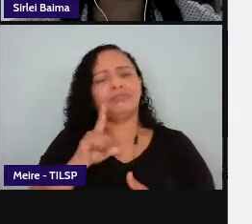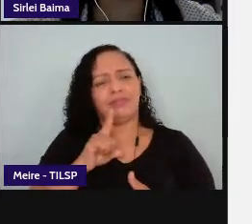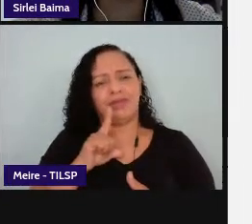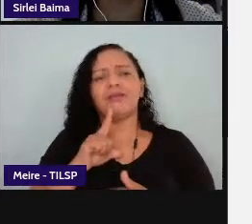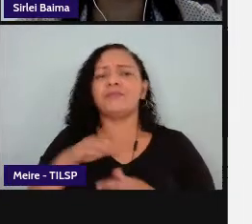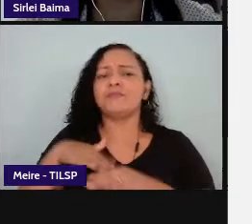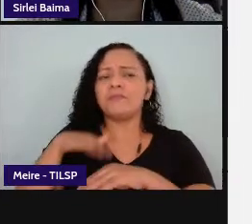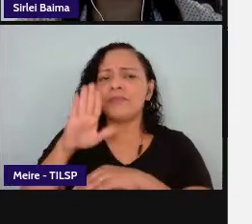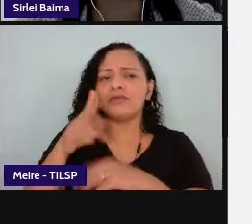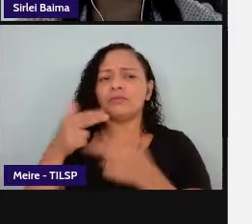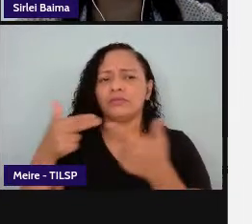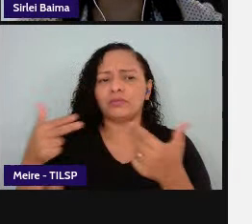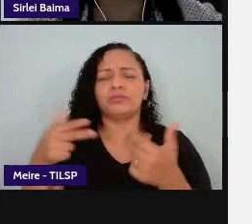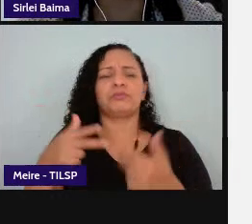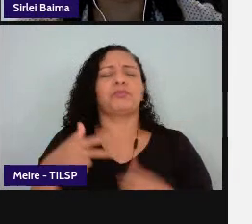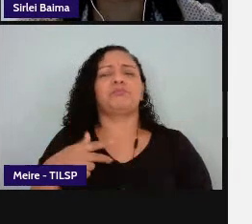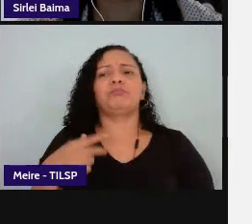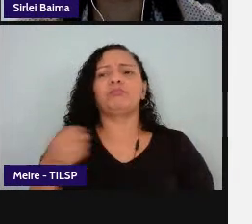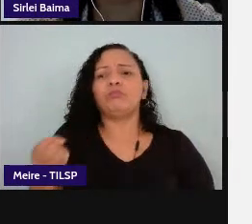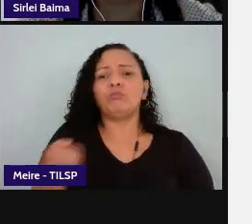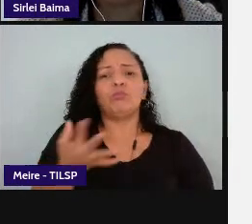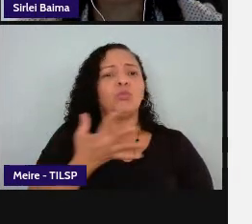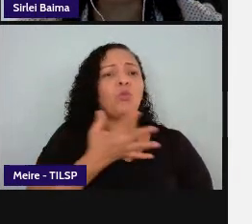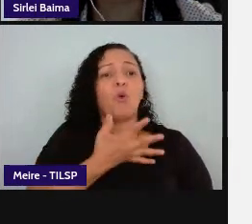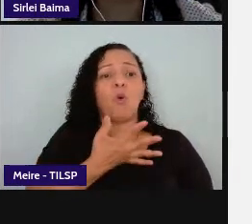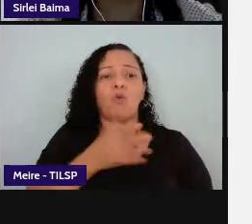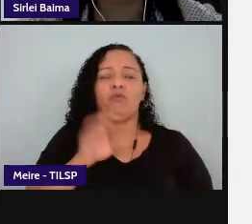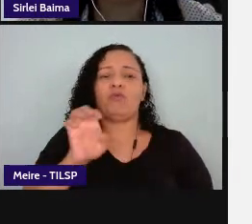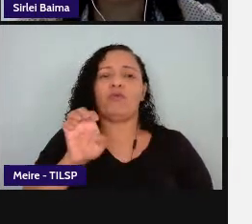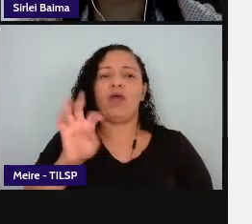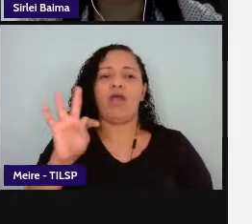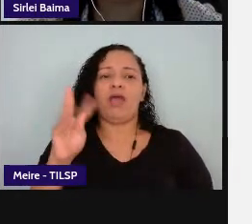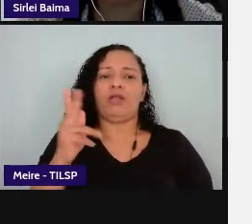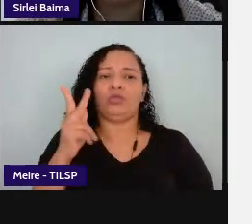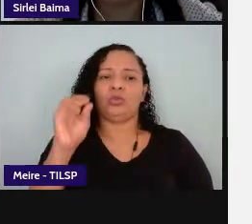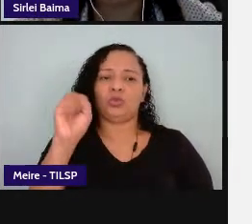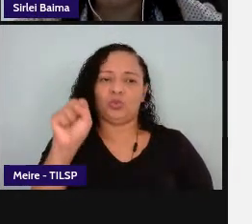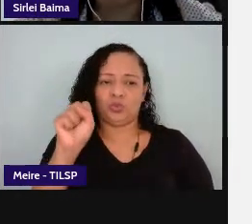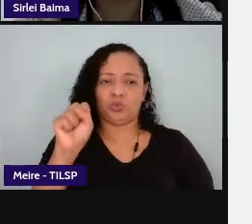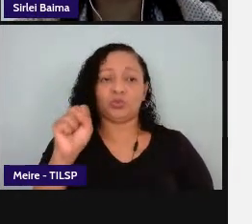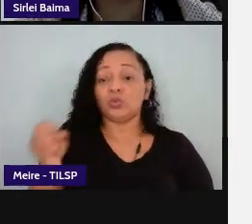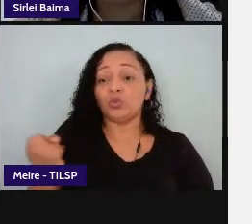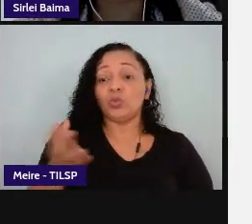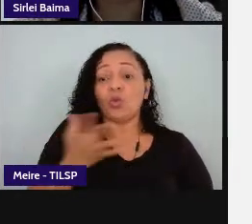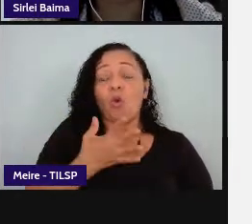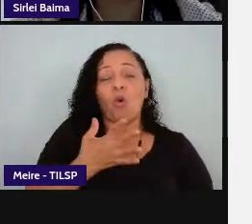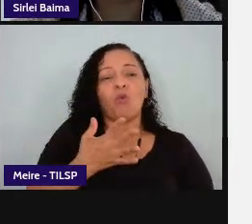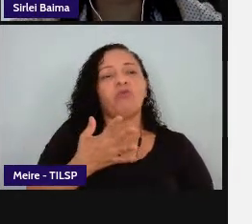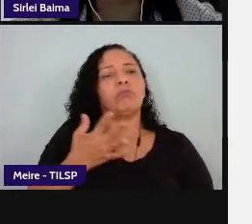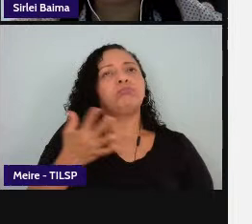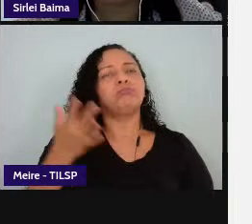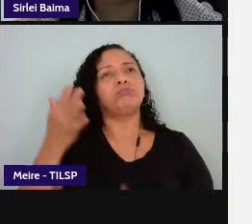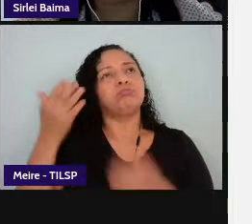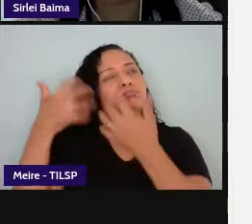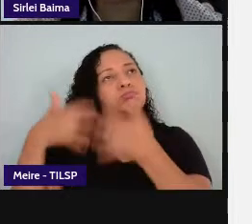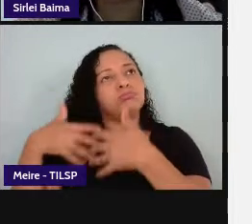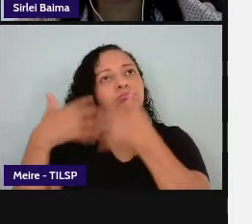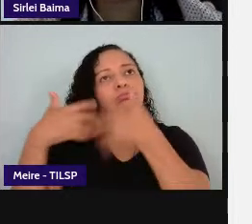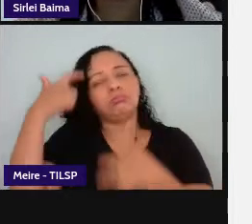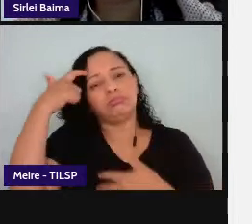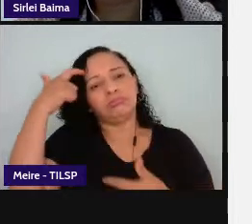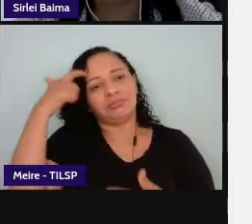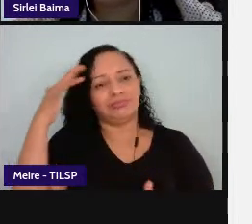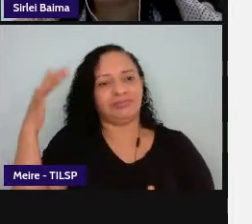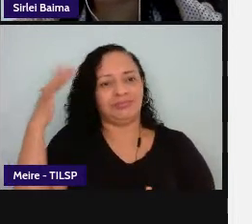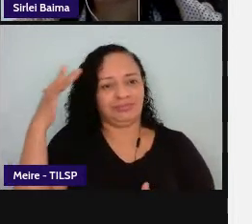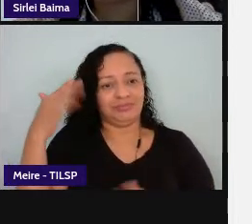cena novas condutas então são novos etos é uma nova mentalidade é uma mentalidade que agora ela é oriunda